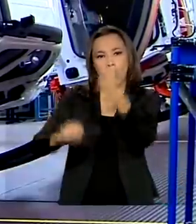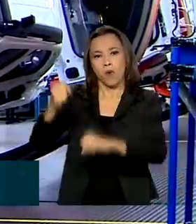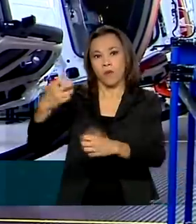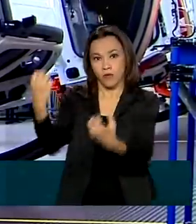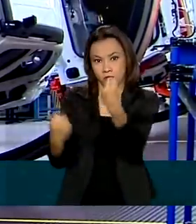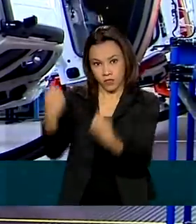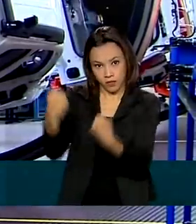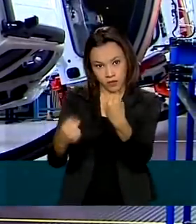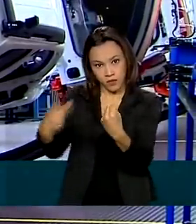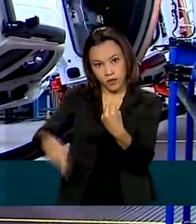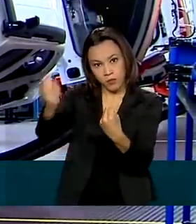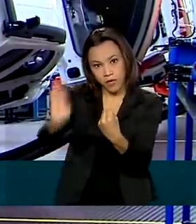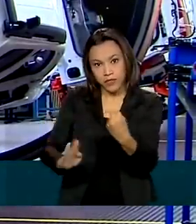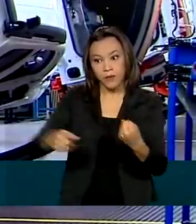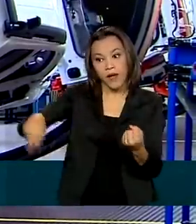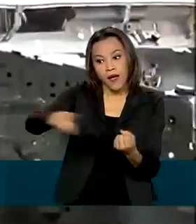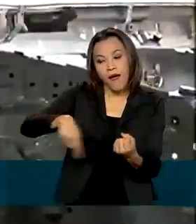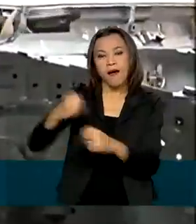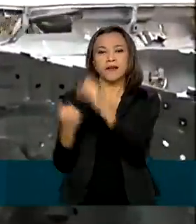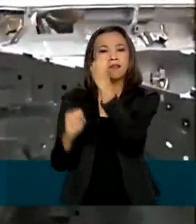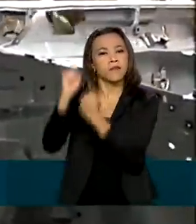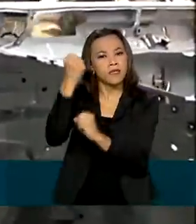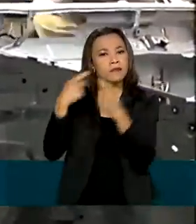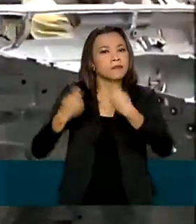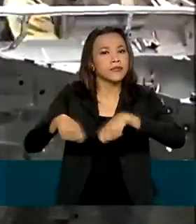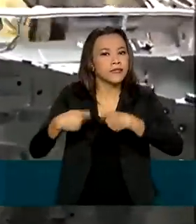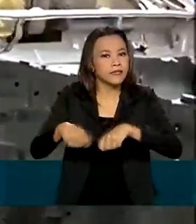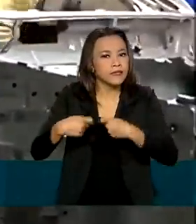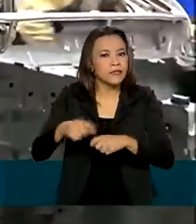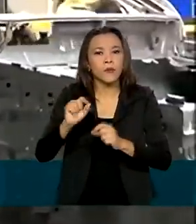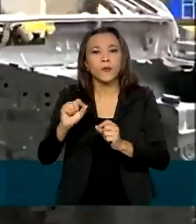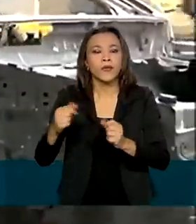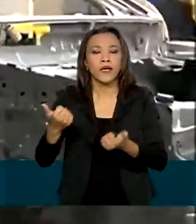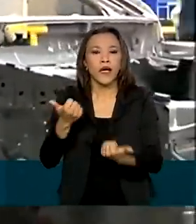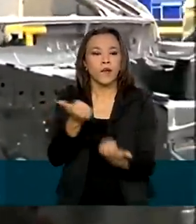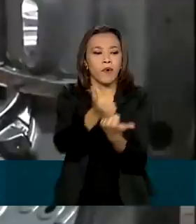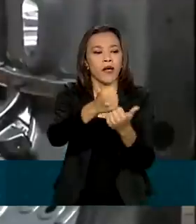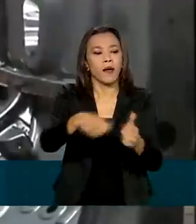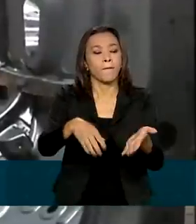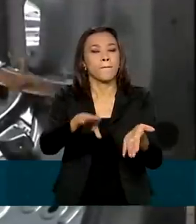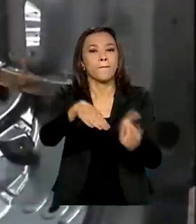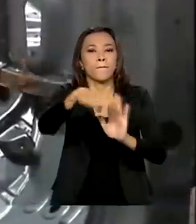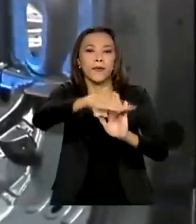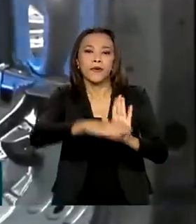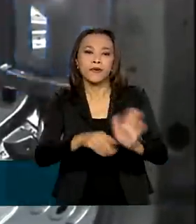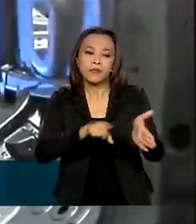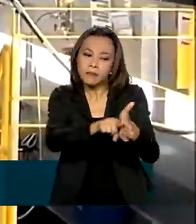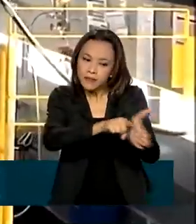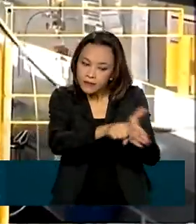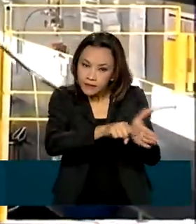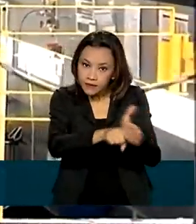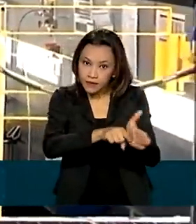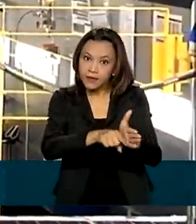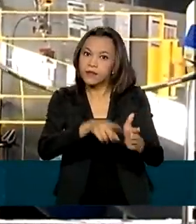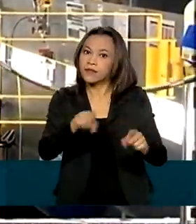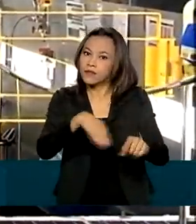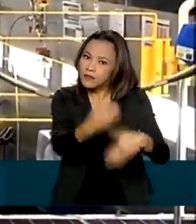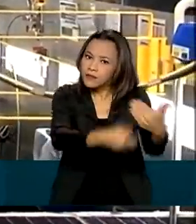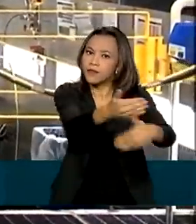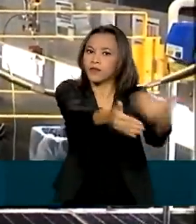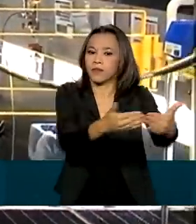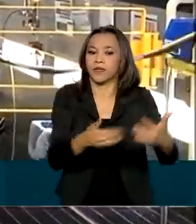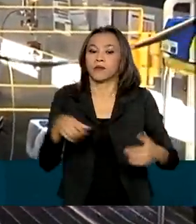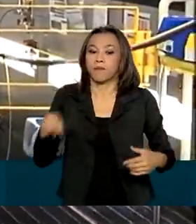Os fabricantes precisam, por exemplo, investir em programas de pesquisa e desenvolvimento. A rede de